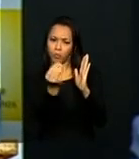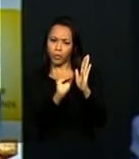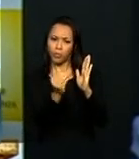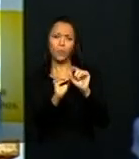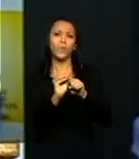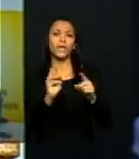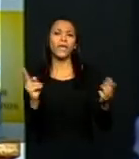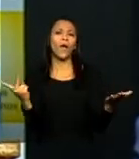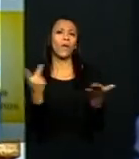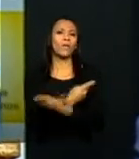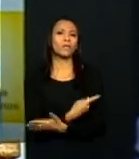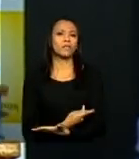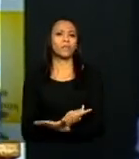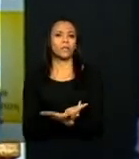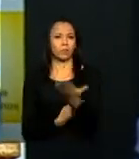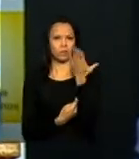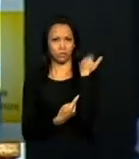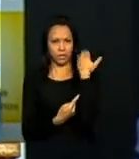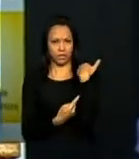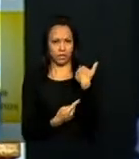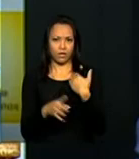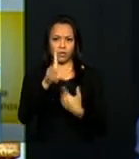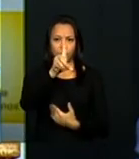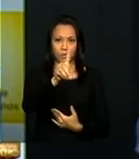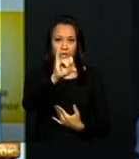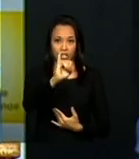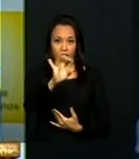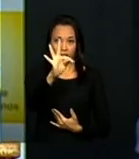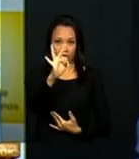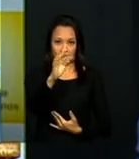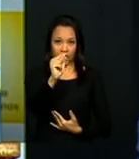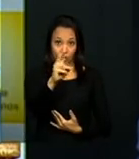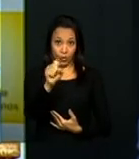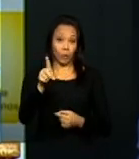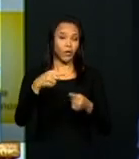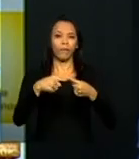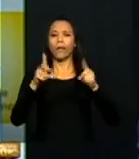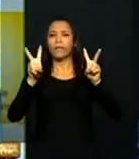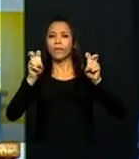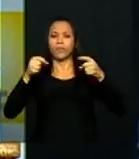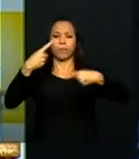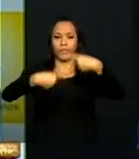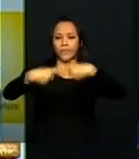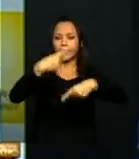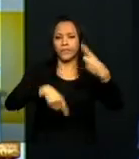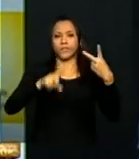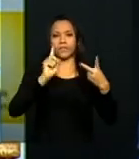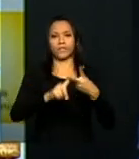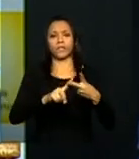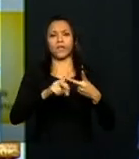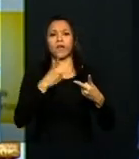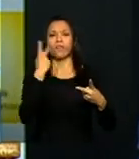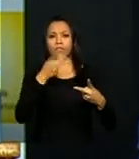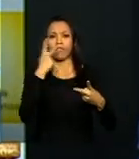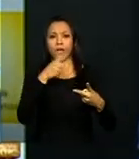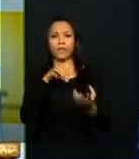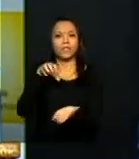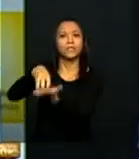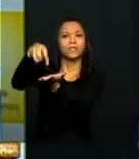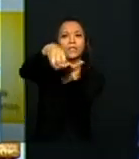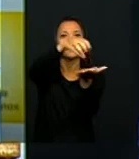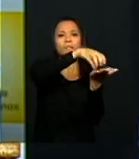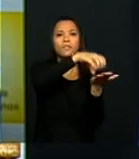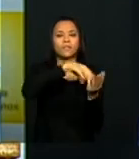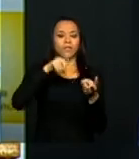período de uma maneira bastante ampla, que pegue as questões políticas, as questões institucionais do período ditatorial,